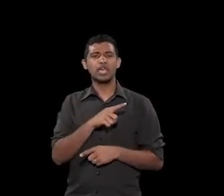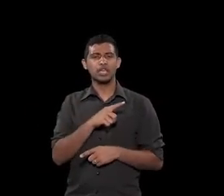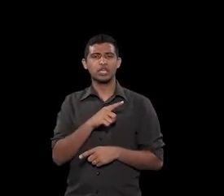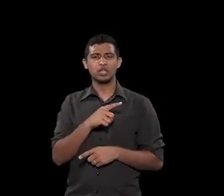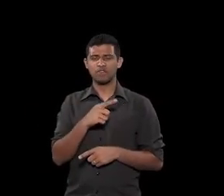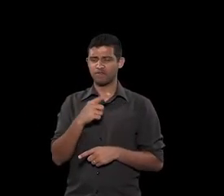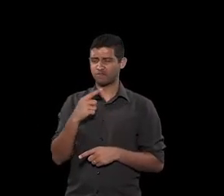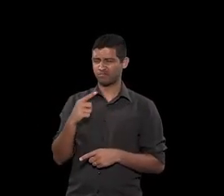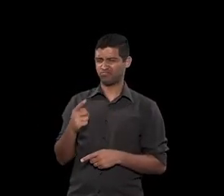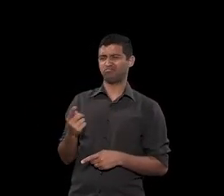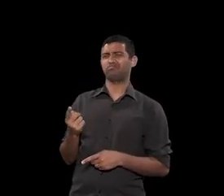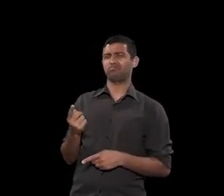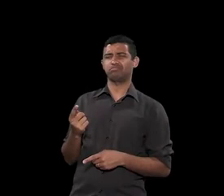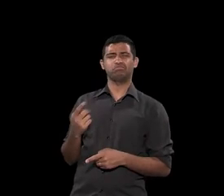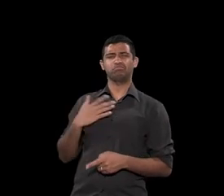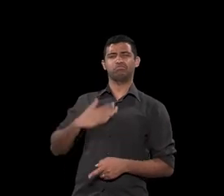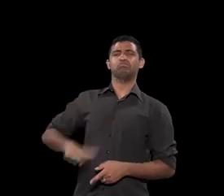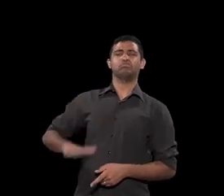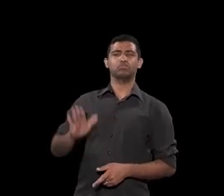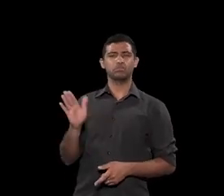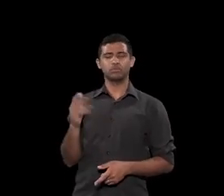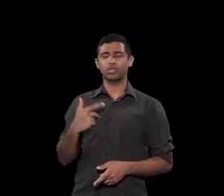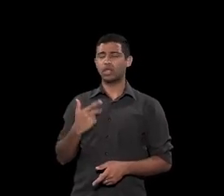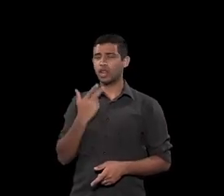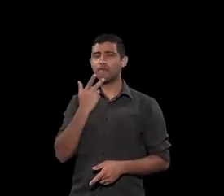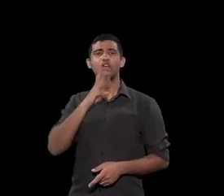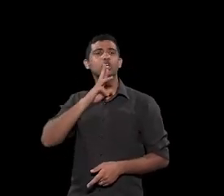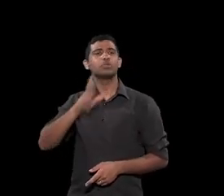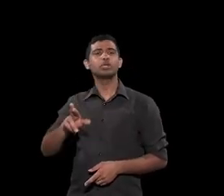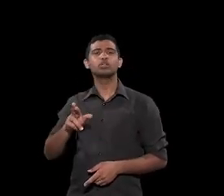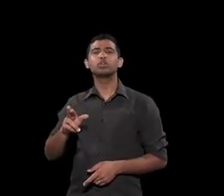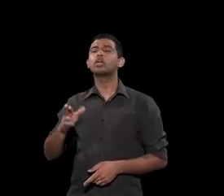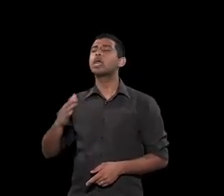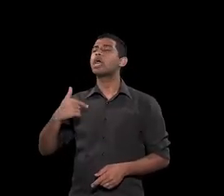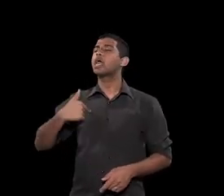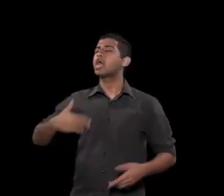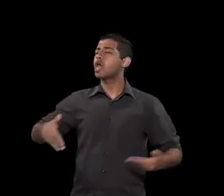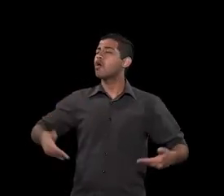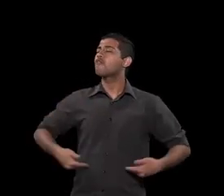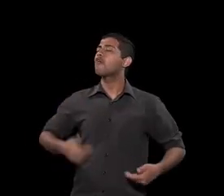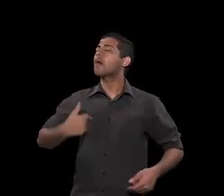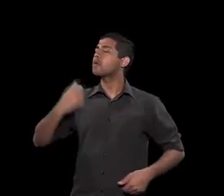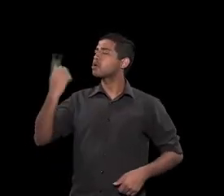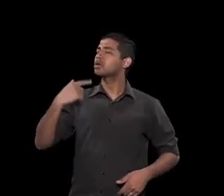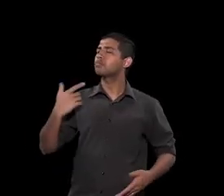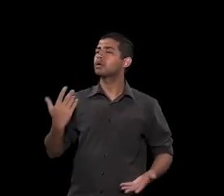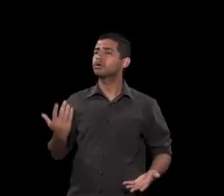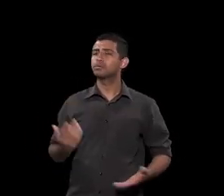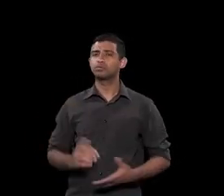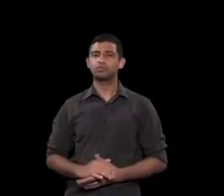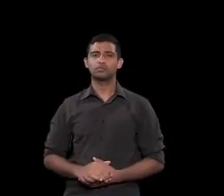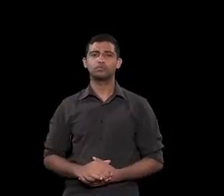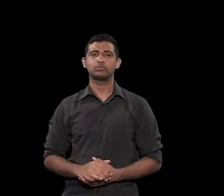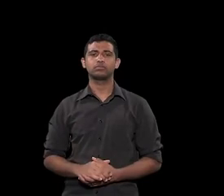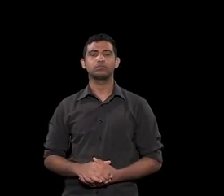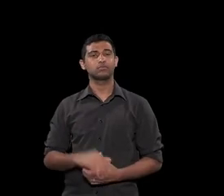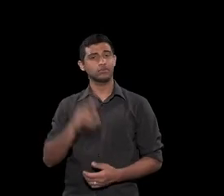de que não foi com a cara do senhorzinho e simplesmente disse na minha fome mando eu